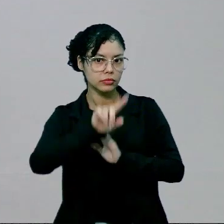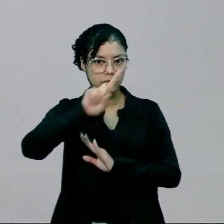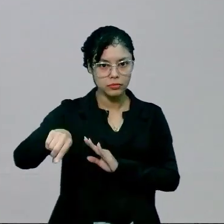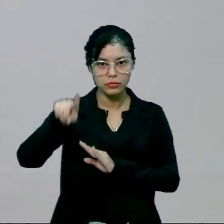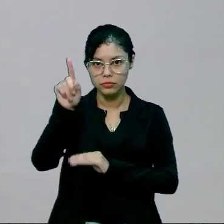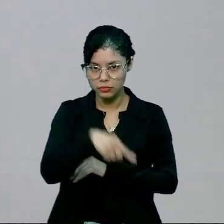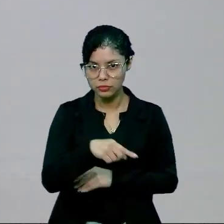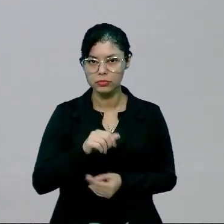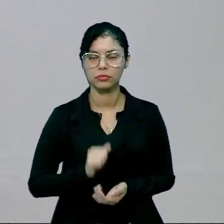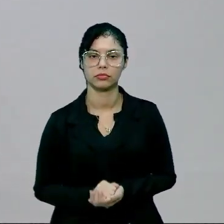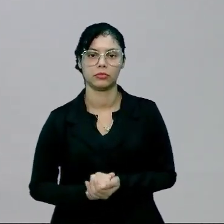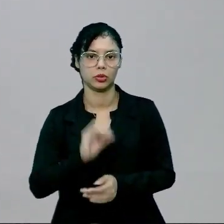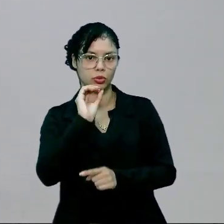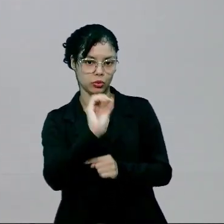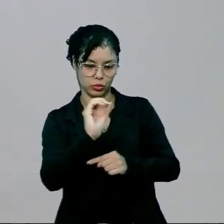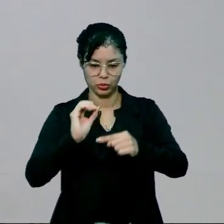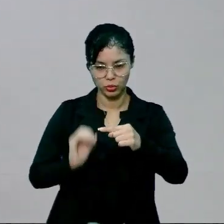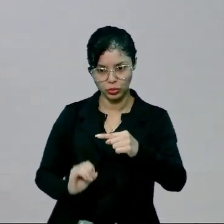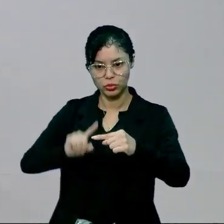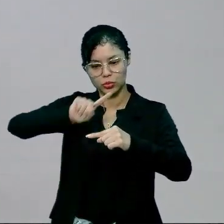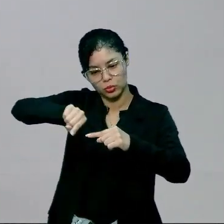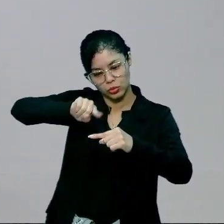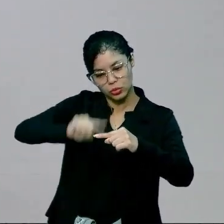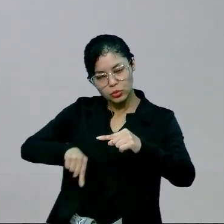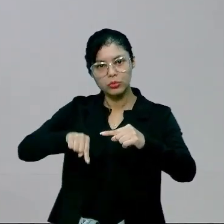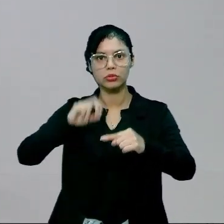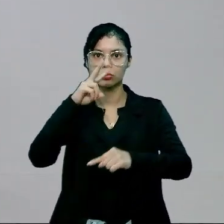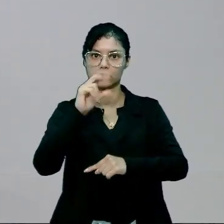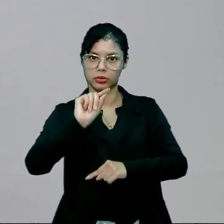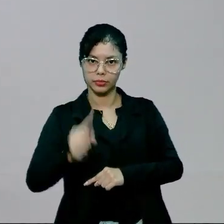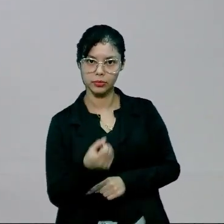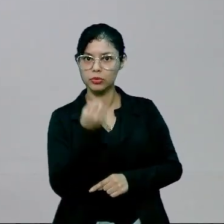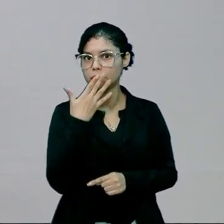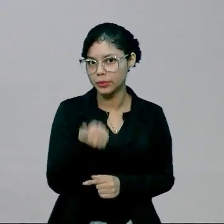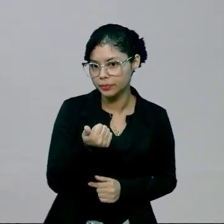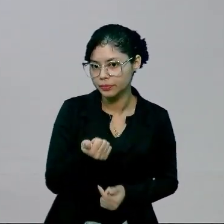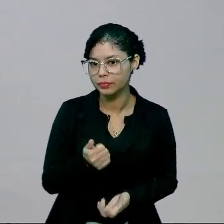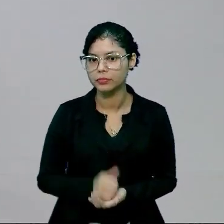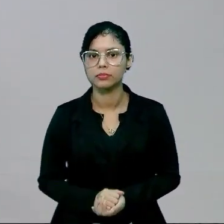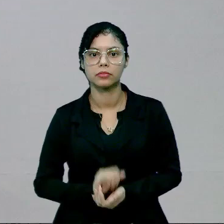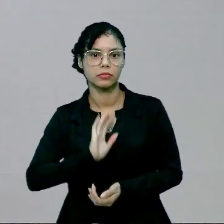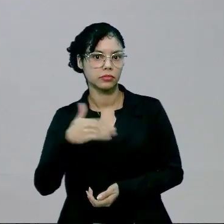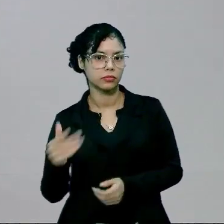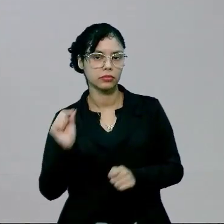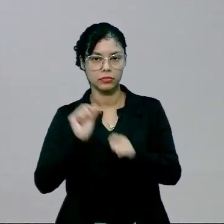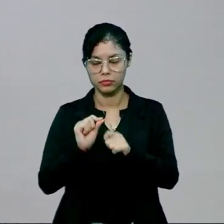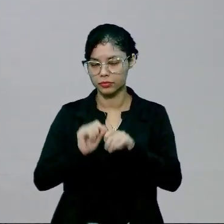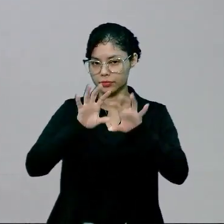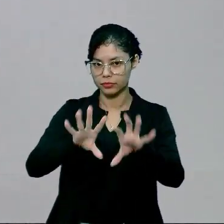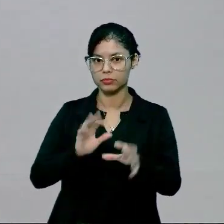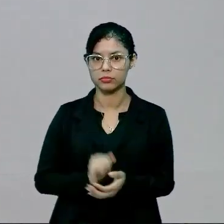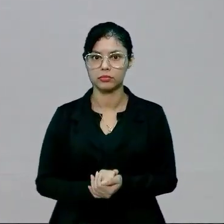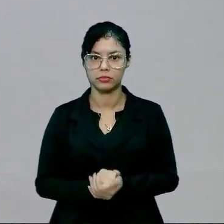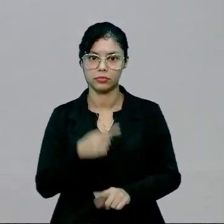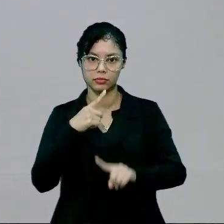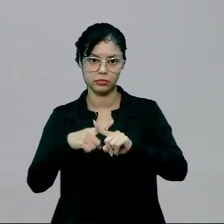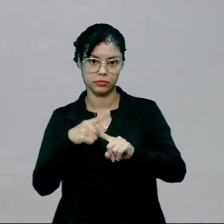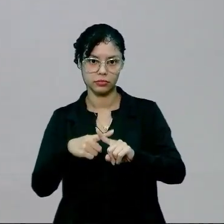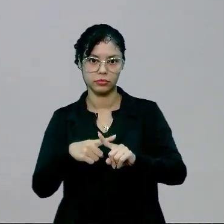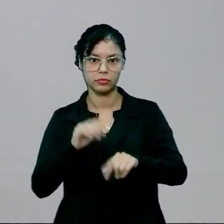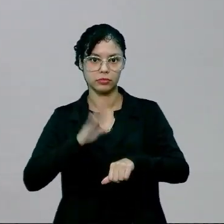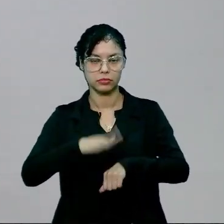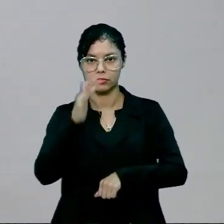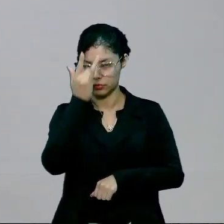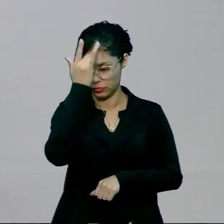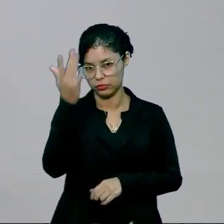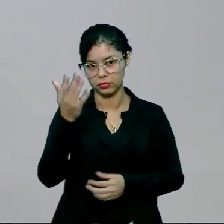corta os dois zeros do 100 com o do 50 mil. Tudo bem? Então, quando a gente faz isso, a multiplicação fica